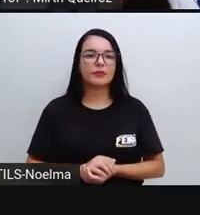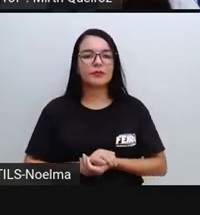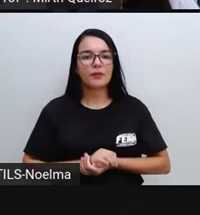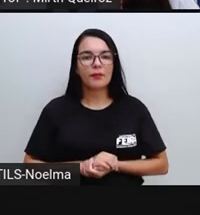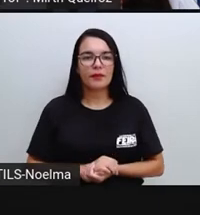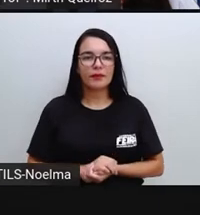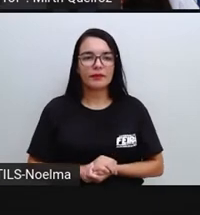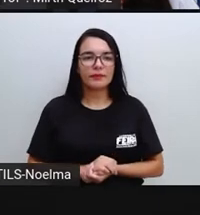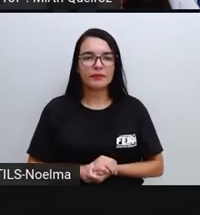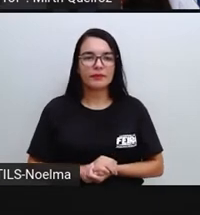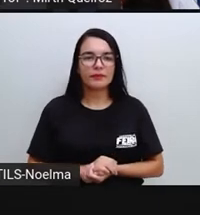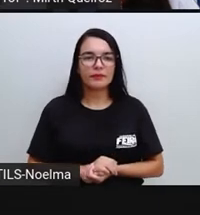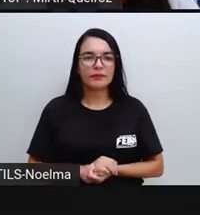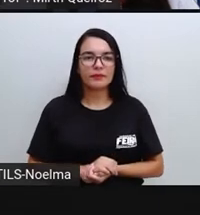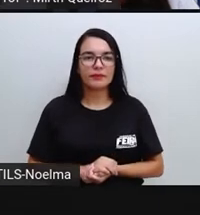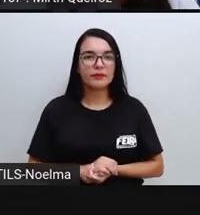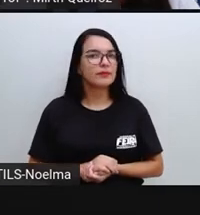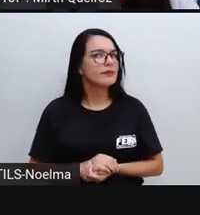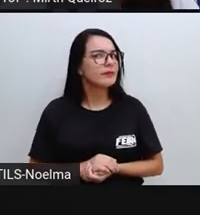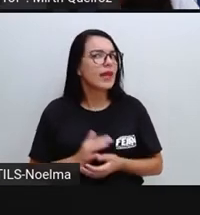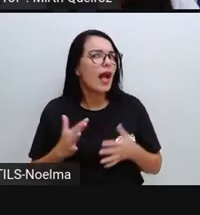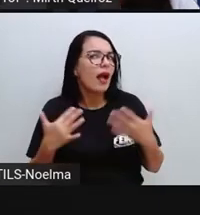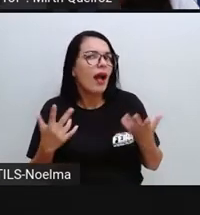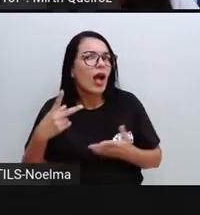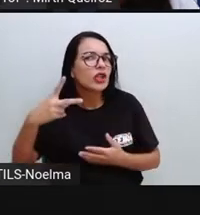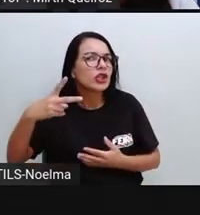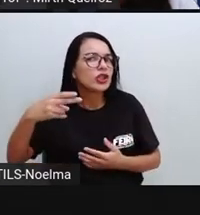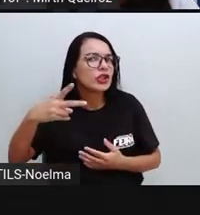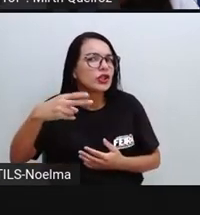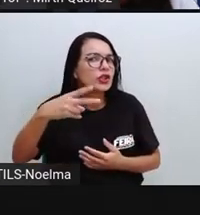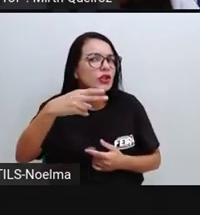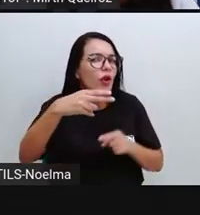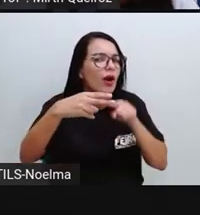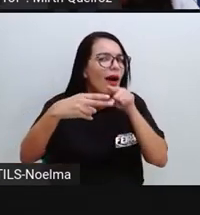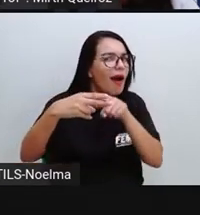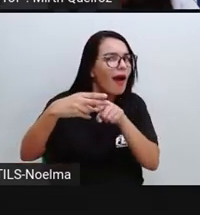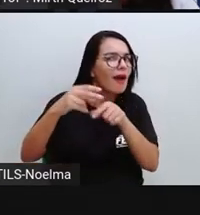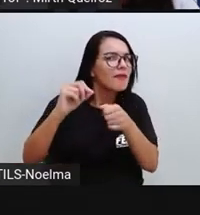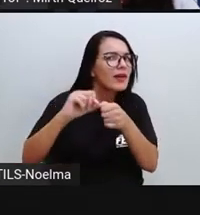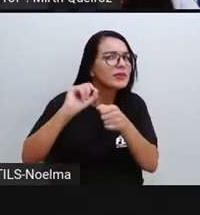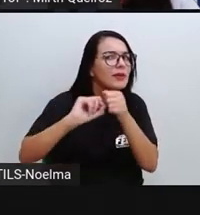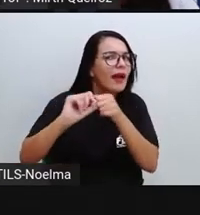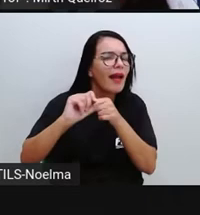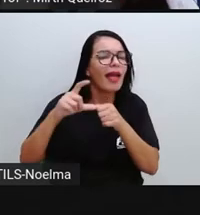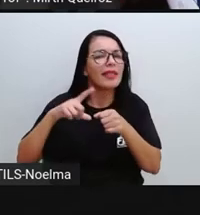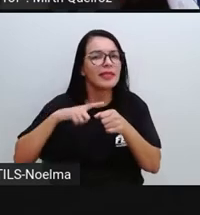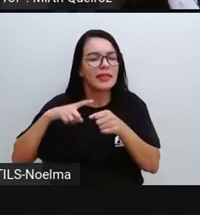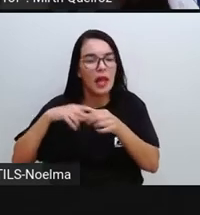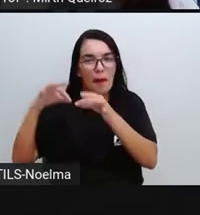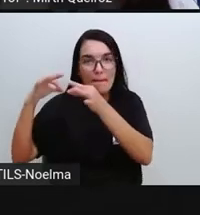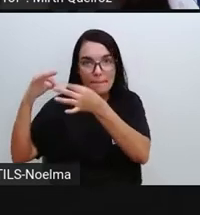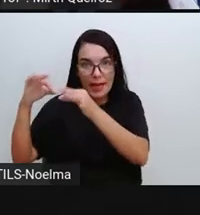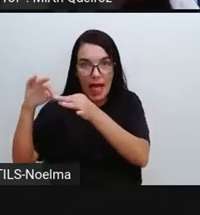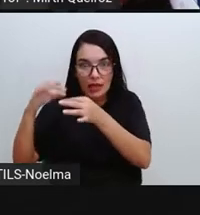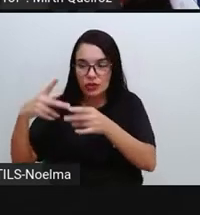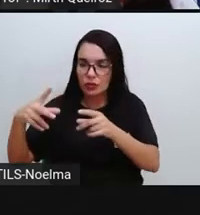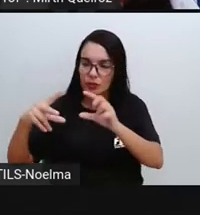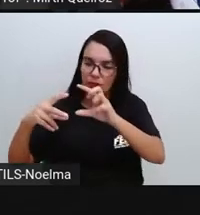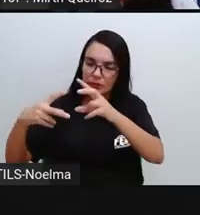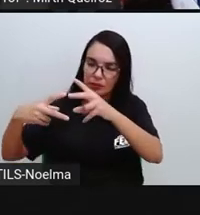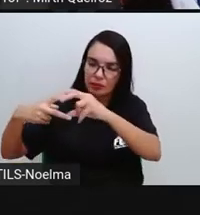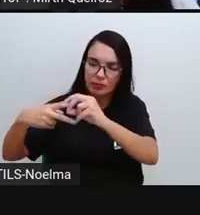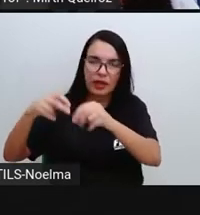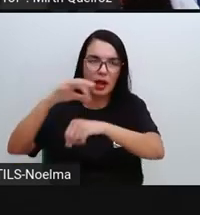da borracha. E a tesoura? A tesoura tem a parte plástica, que é produzida a partir do